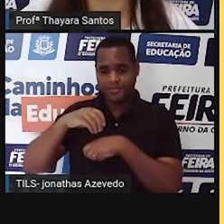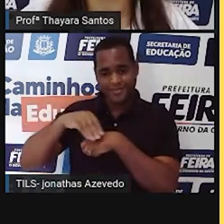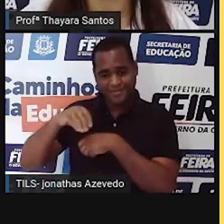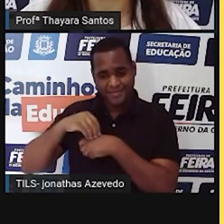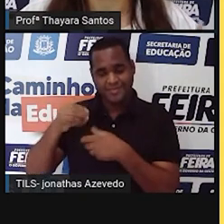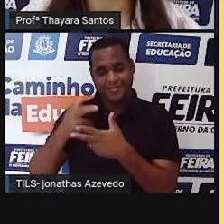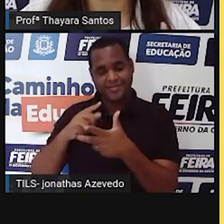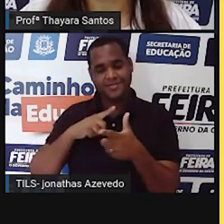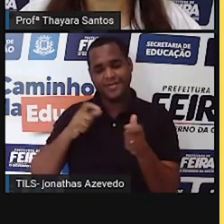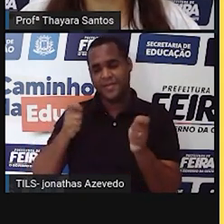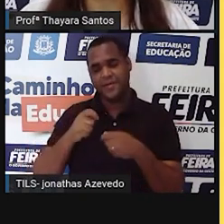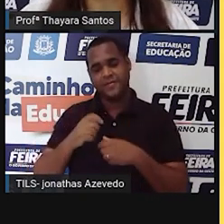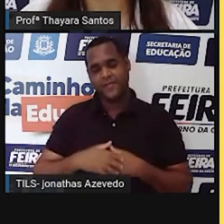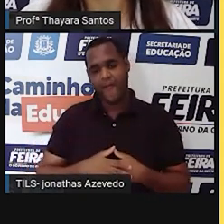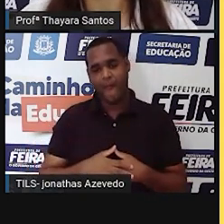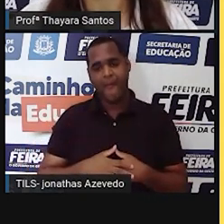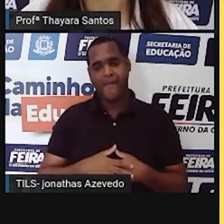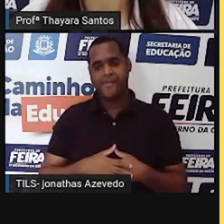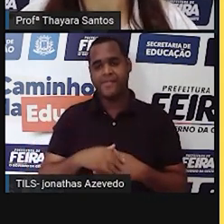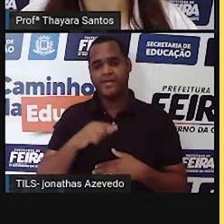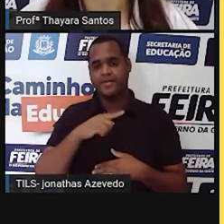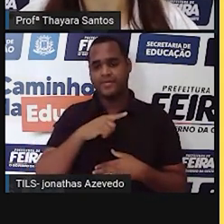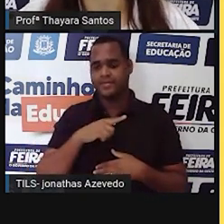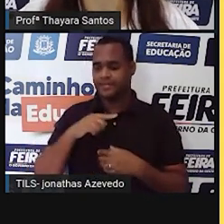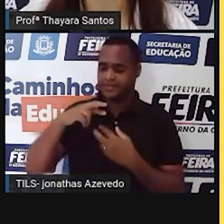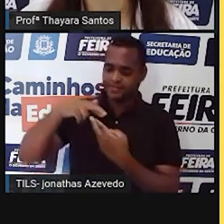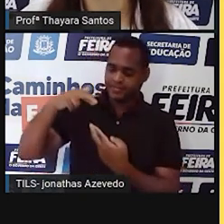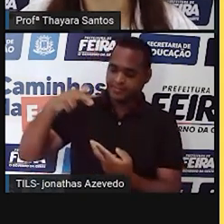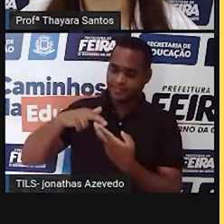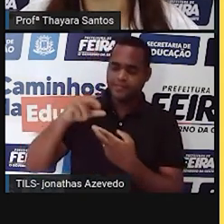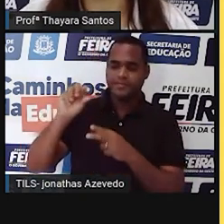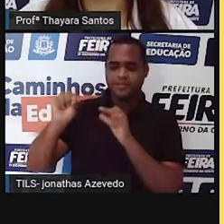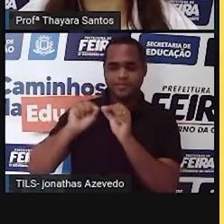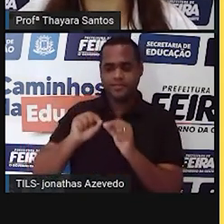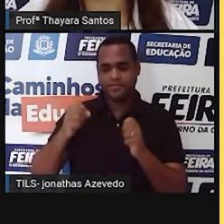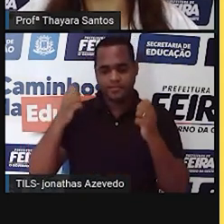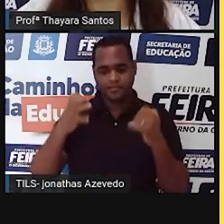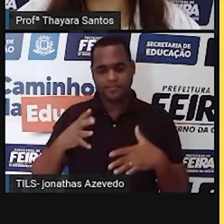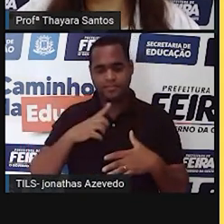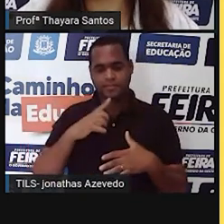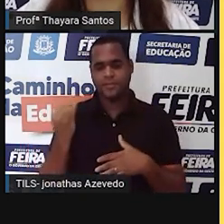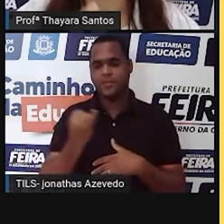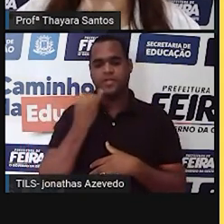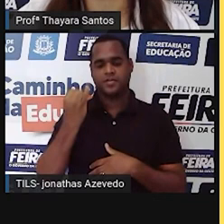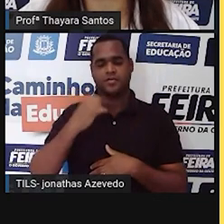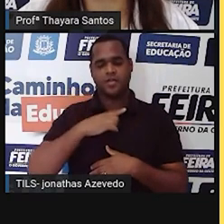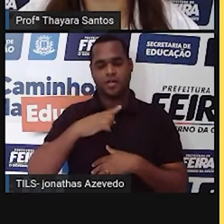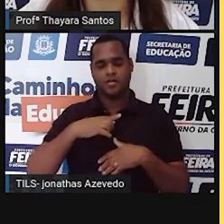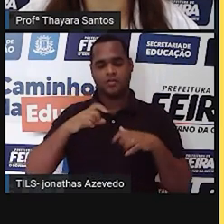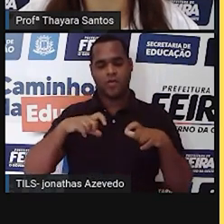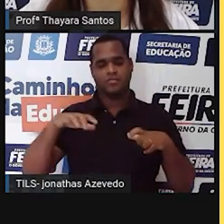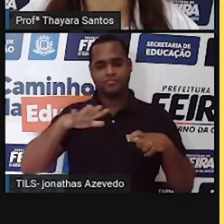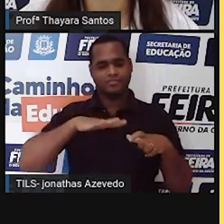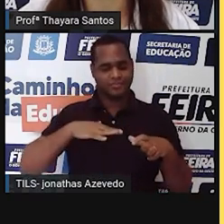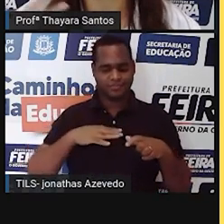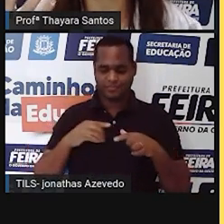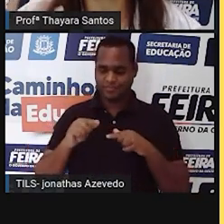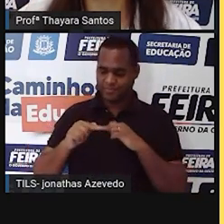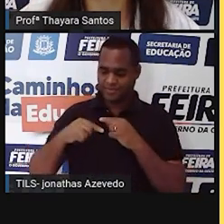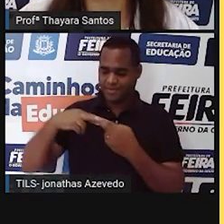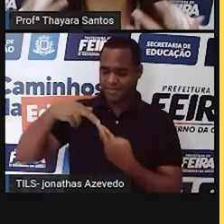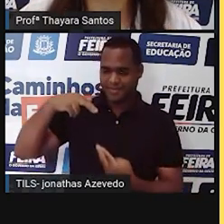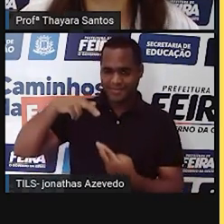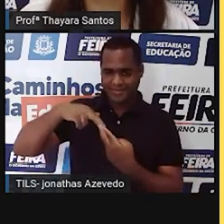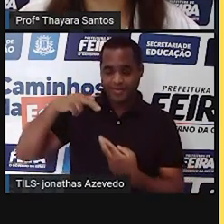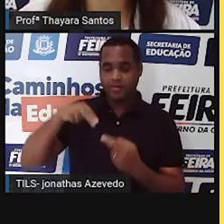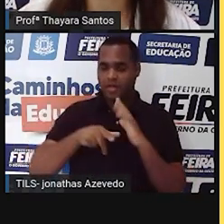genéticas. Então, todas as nossas características, elas são determinadas pelos nossos genes, pelo nosso material genético. Antes